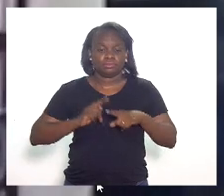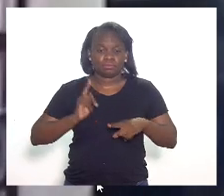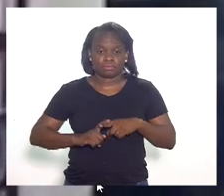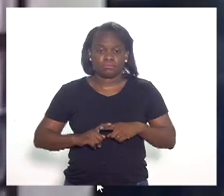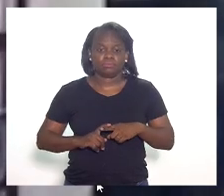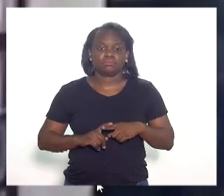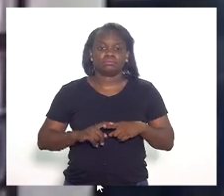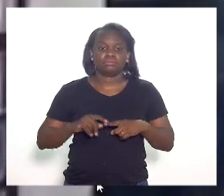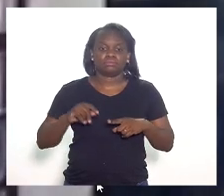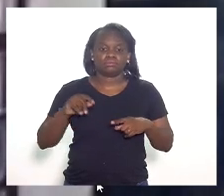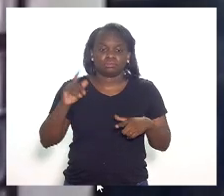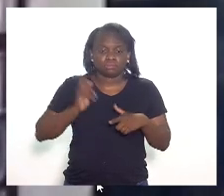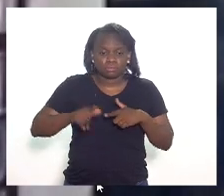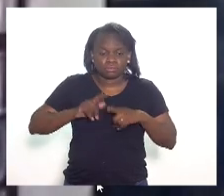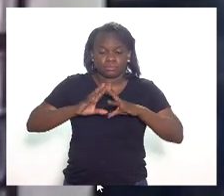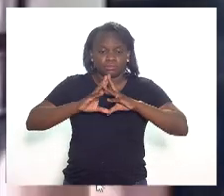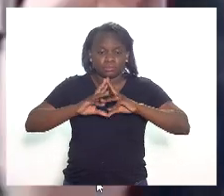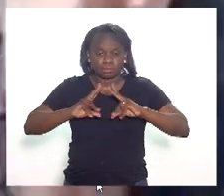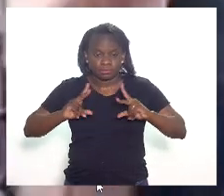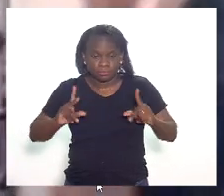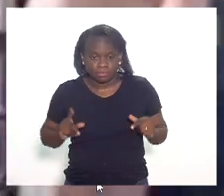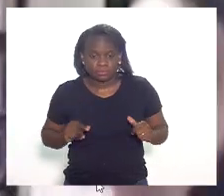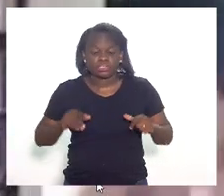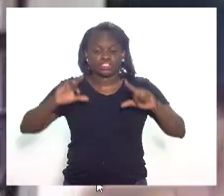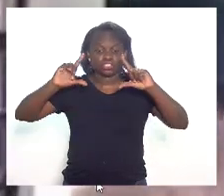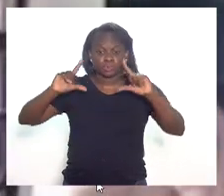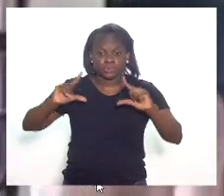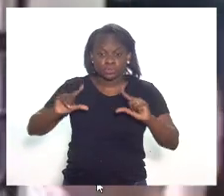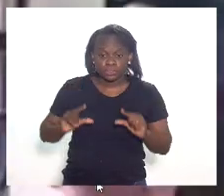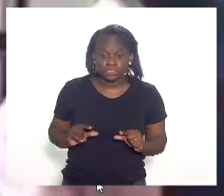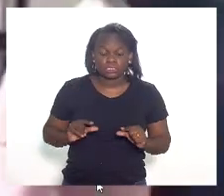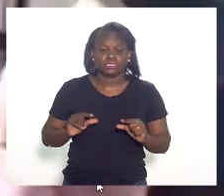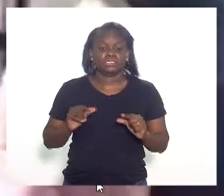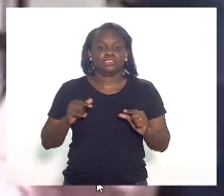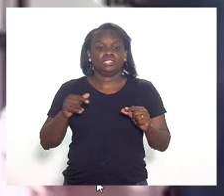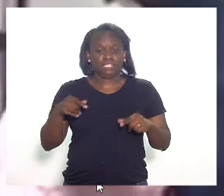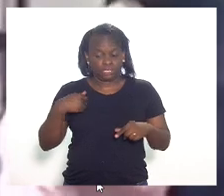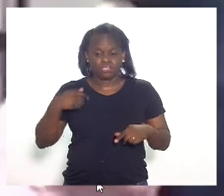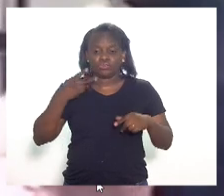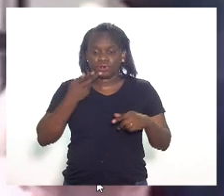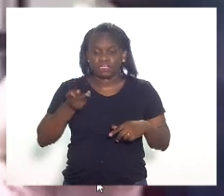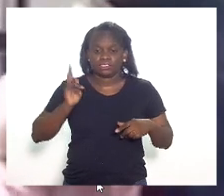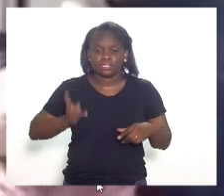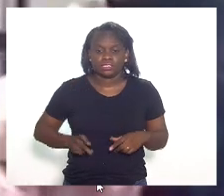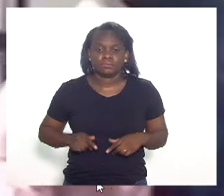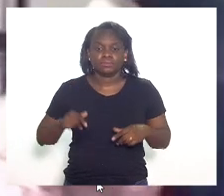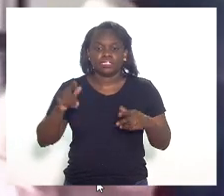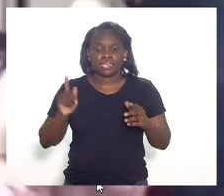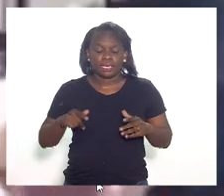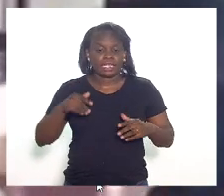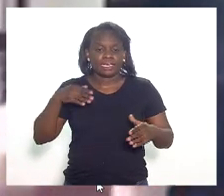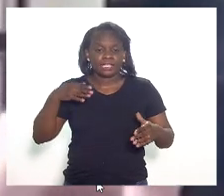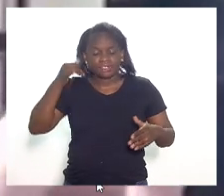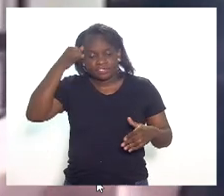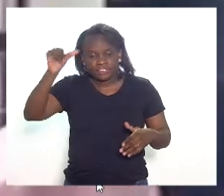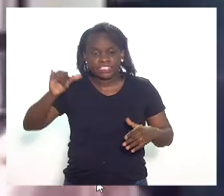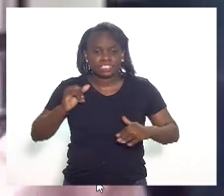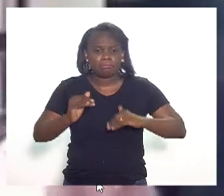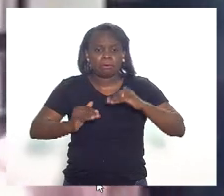as soluções para minorar e, como eu sempre falo, impedir o